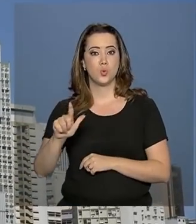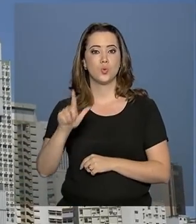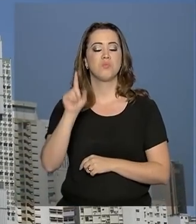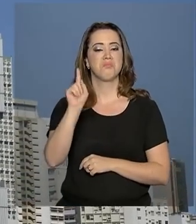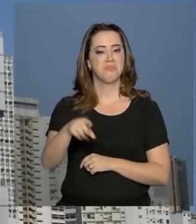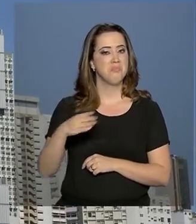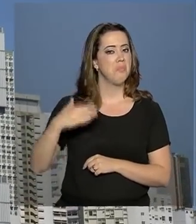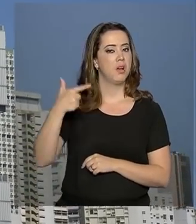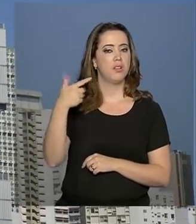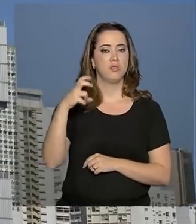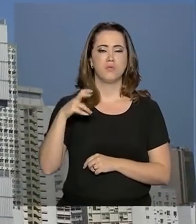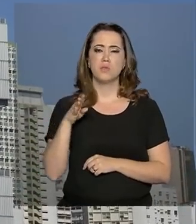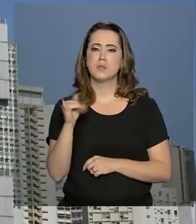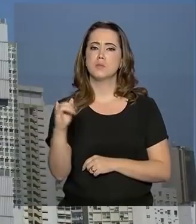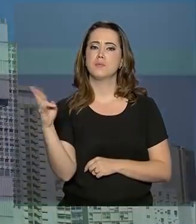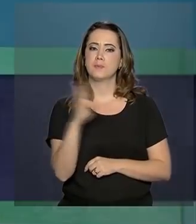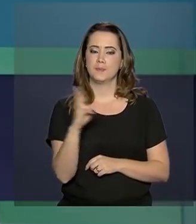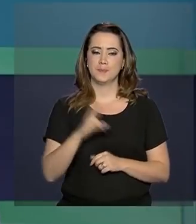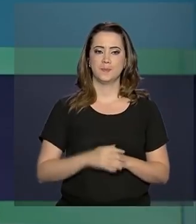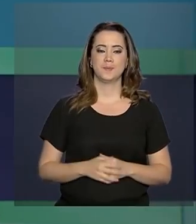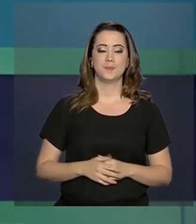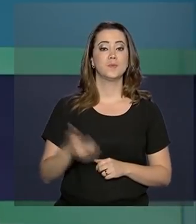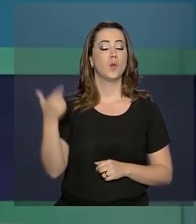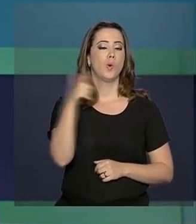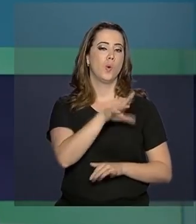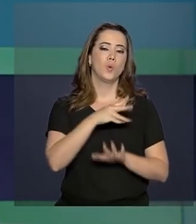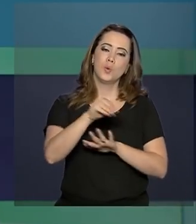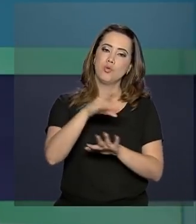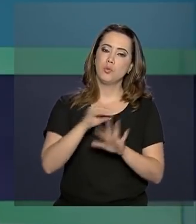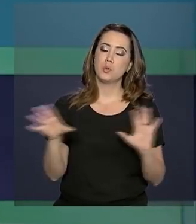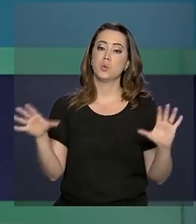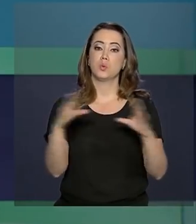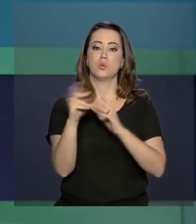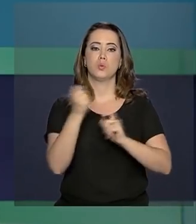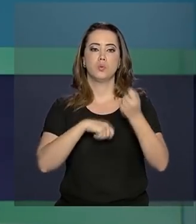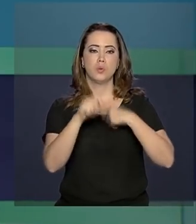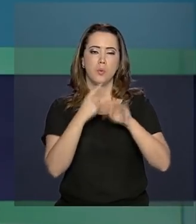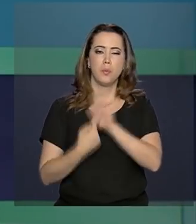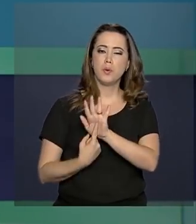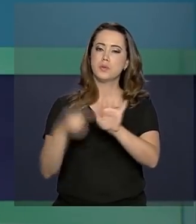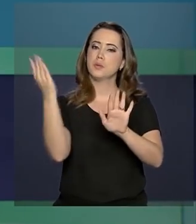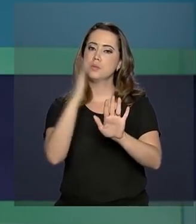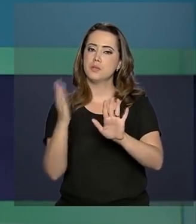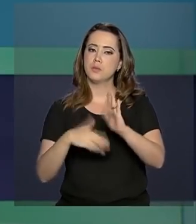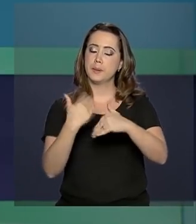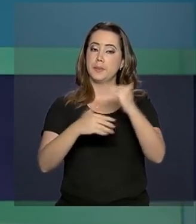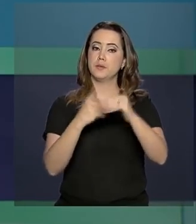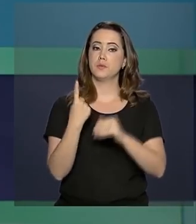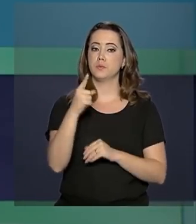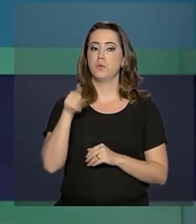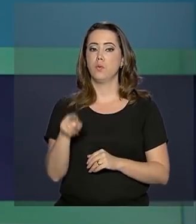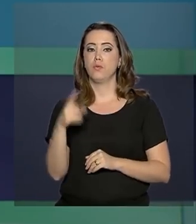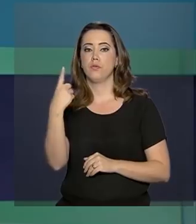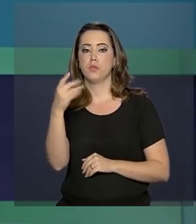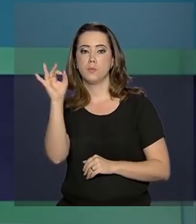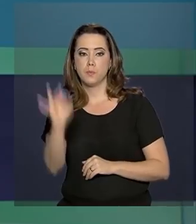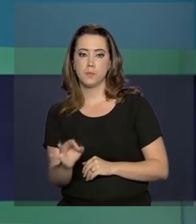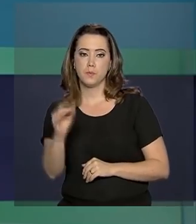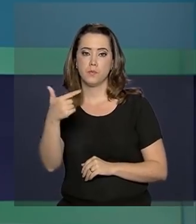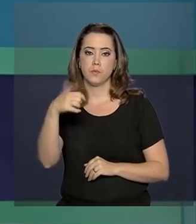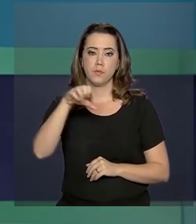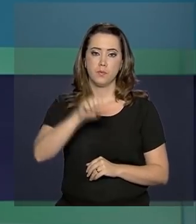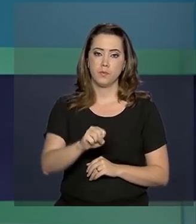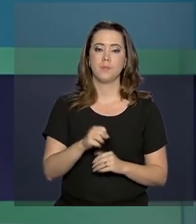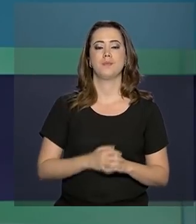mais de 25 bilhões de reais. Outra notícia do setor econômico mostra que o Brasil cresceu 1,1%